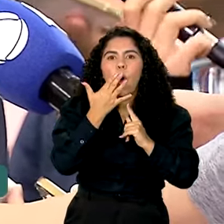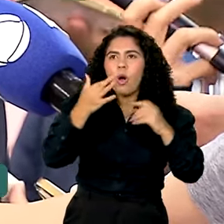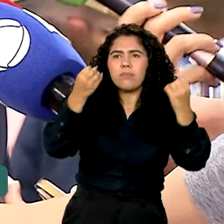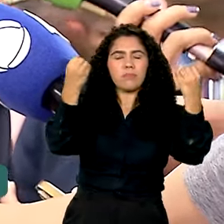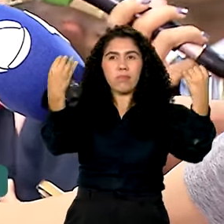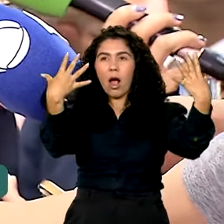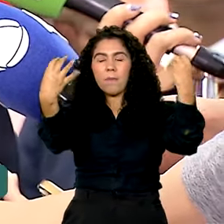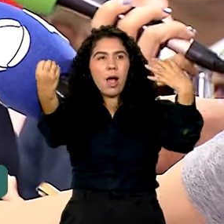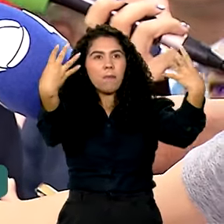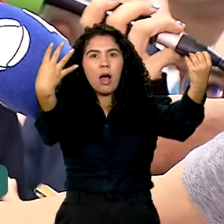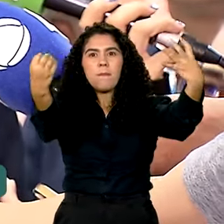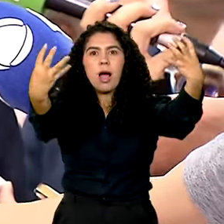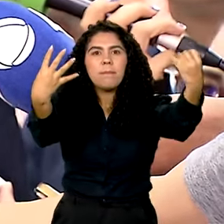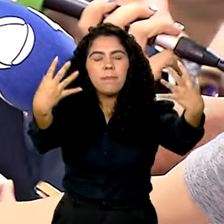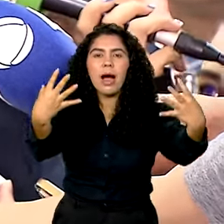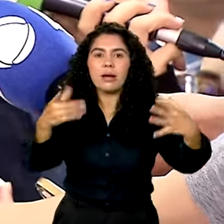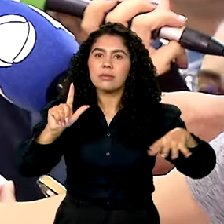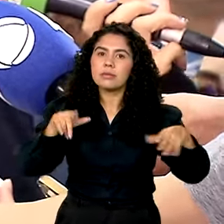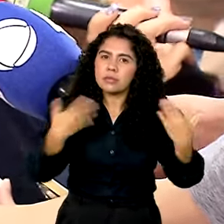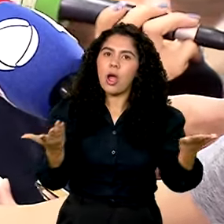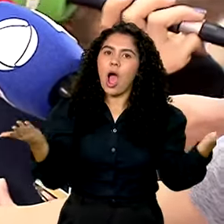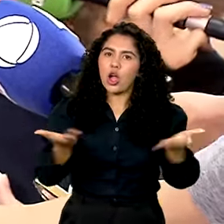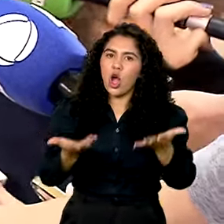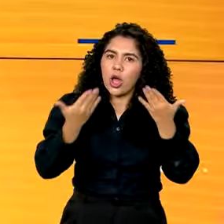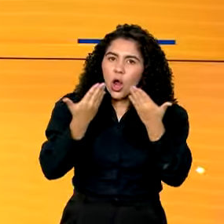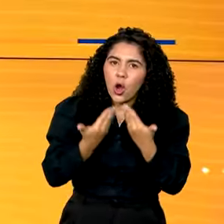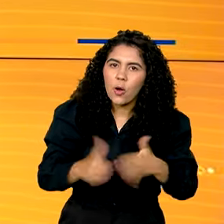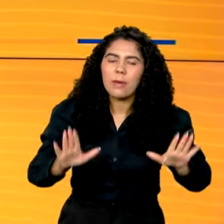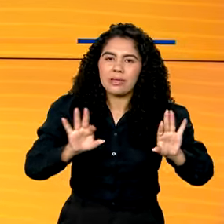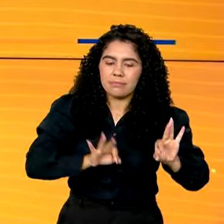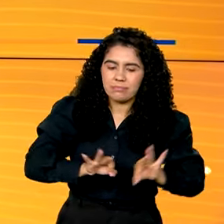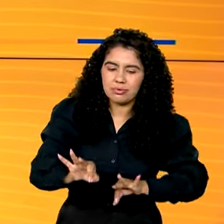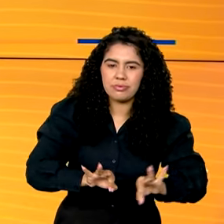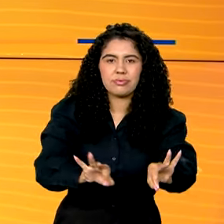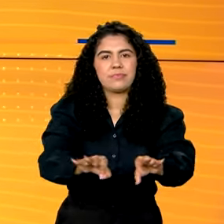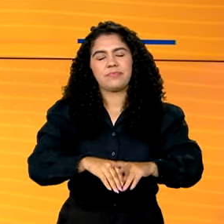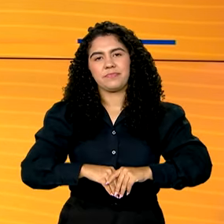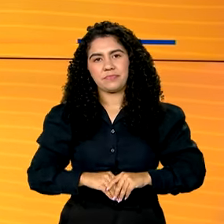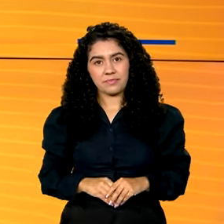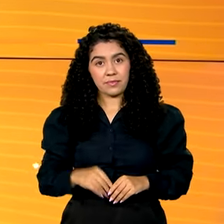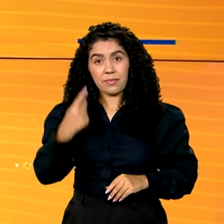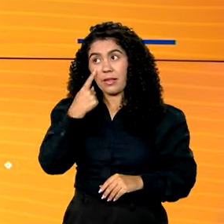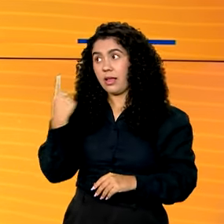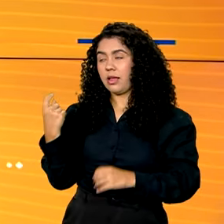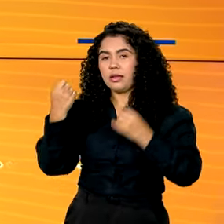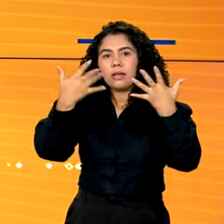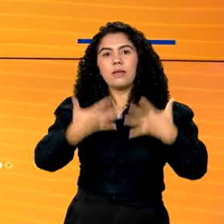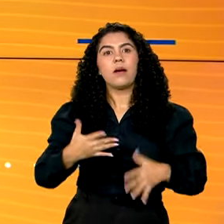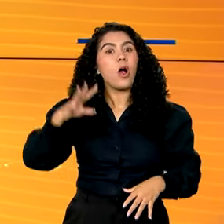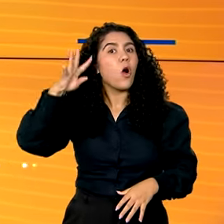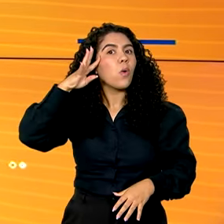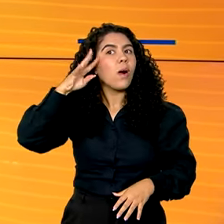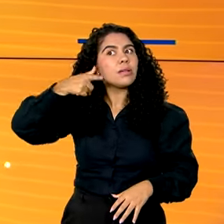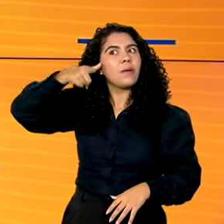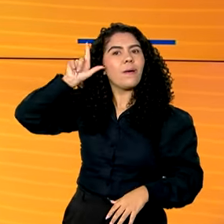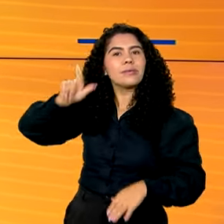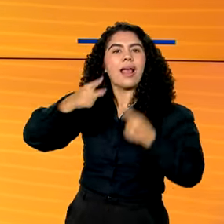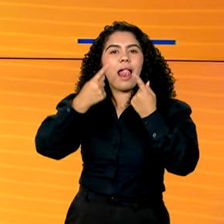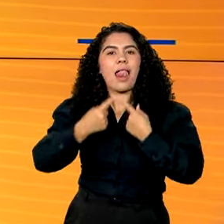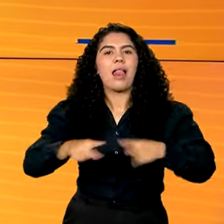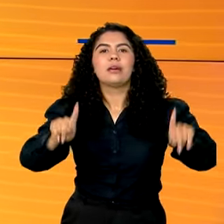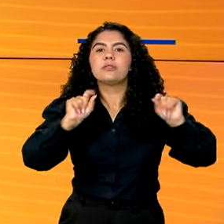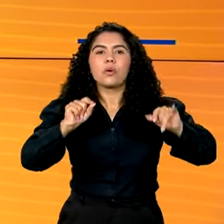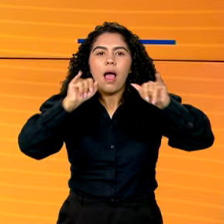começa toda uma cultura de preparação da cidade. Também nesta quarta foi lançada mais uma edição da